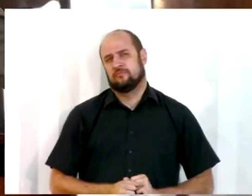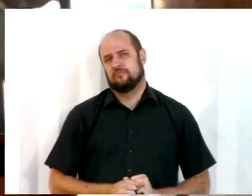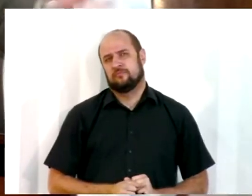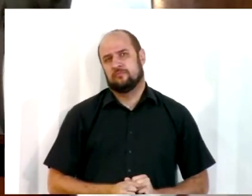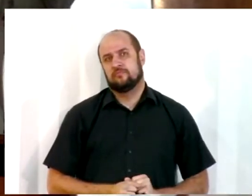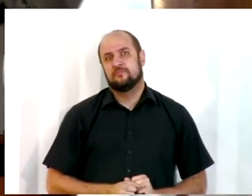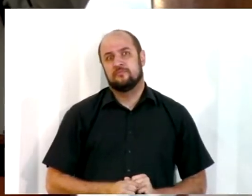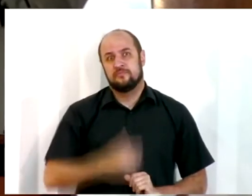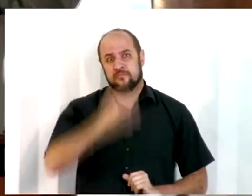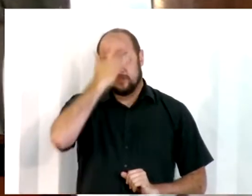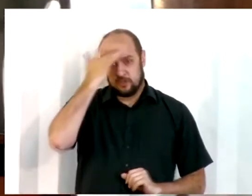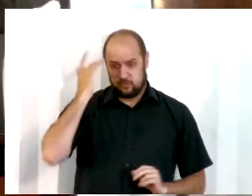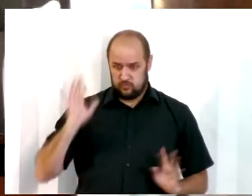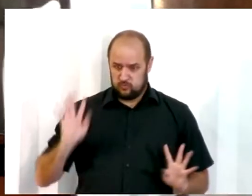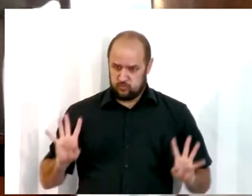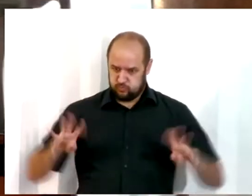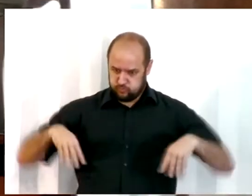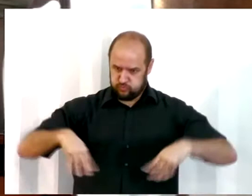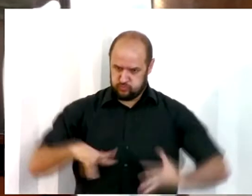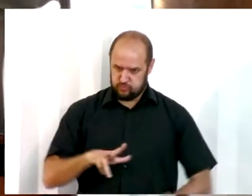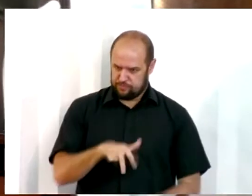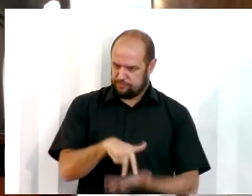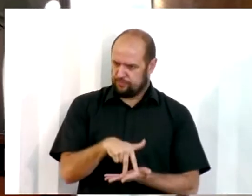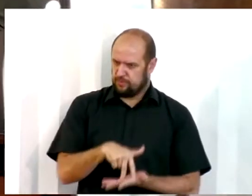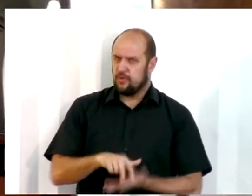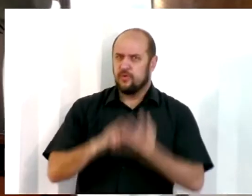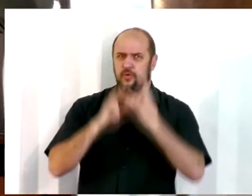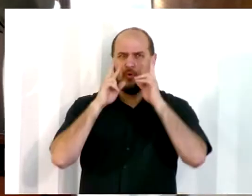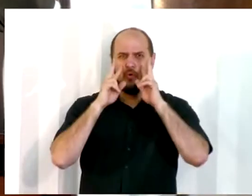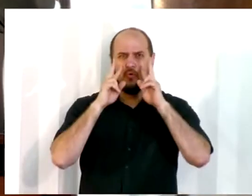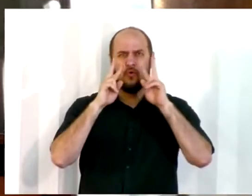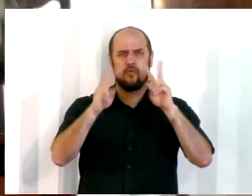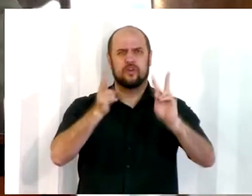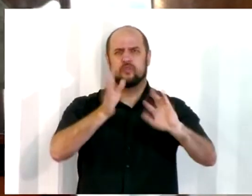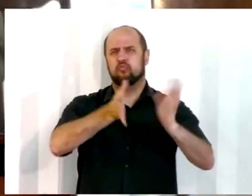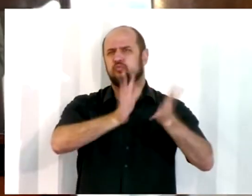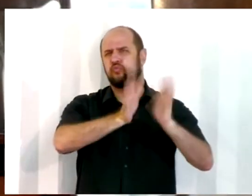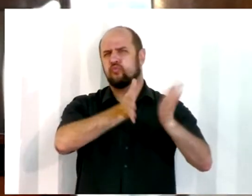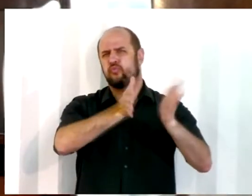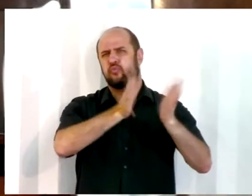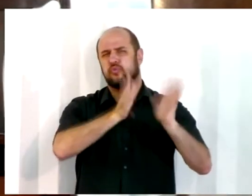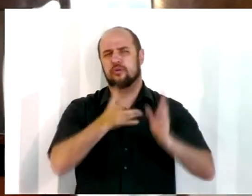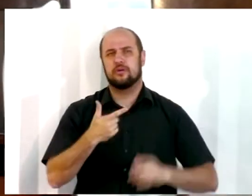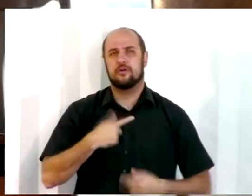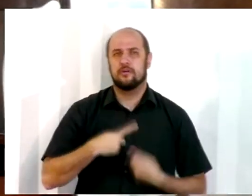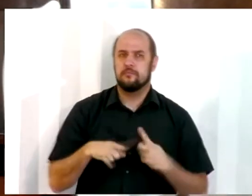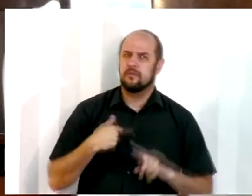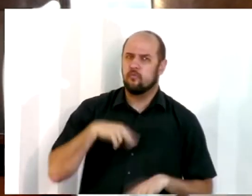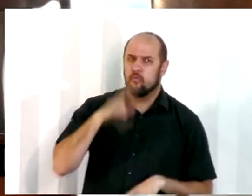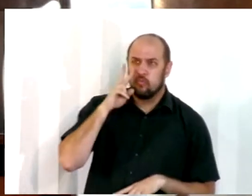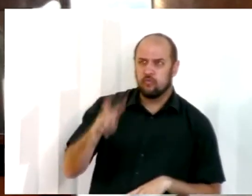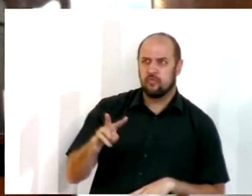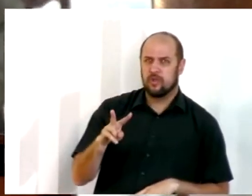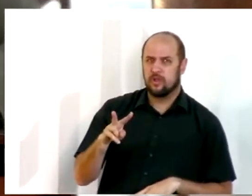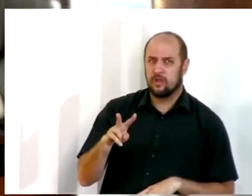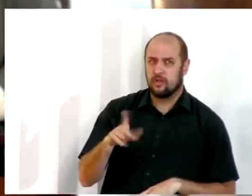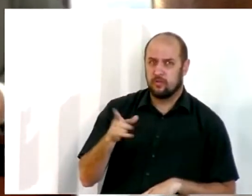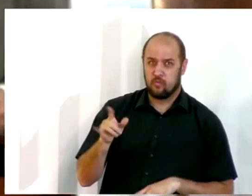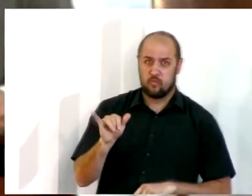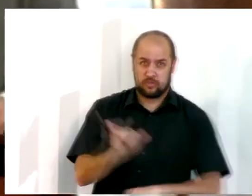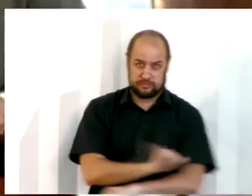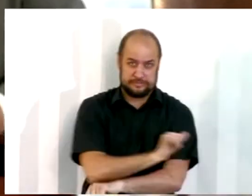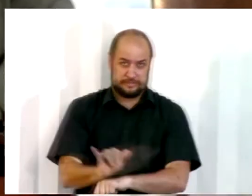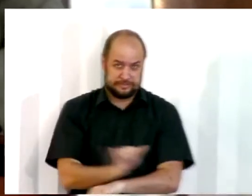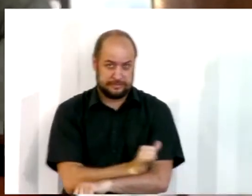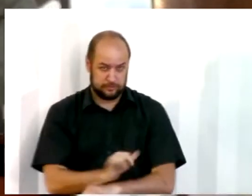Eles se colocaram em pé e ficaram escutando a Palavra de Deus. Mas uma coisa que me chama a atenção é uma estratégia que tem aqui e tem tudo